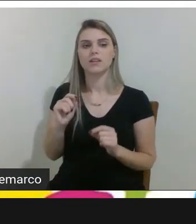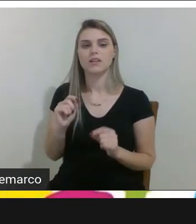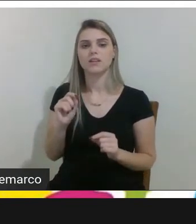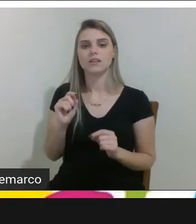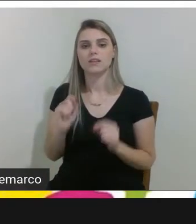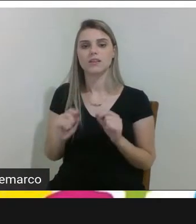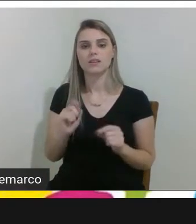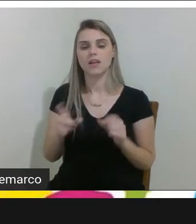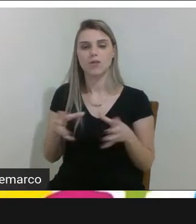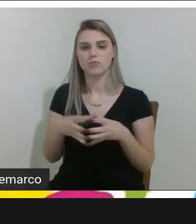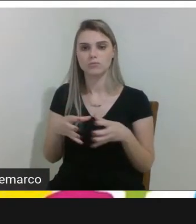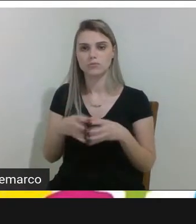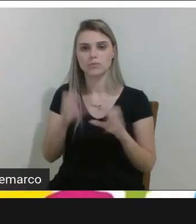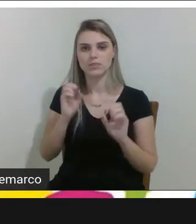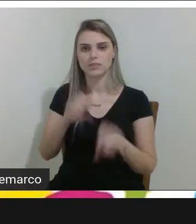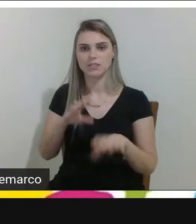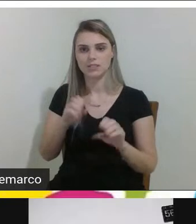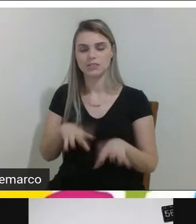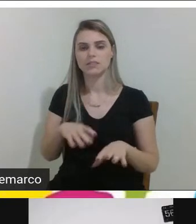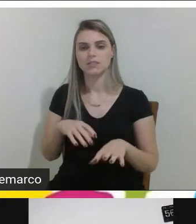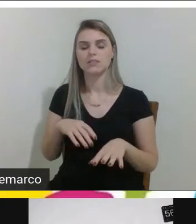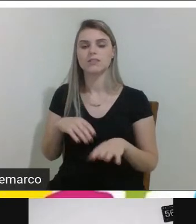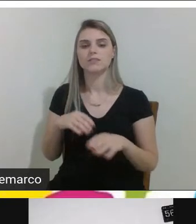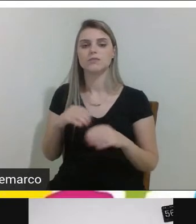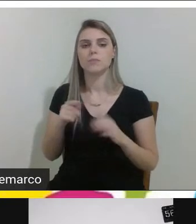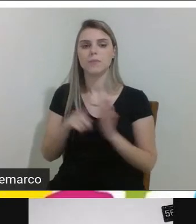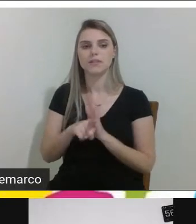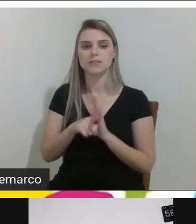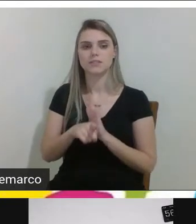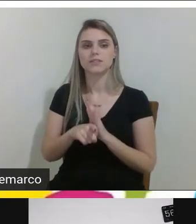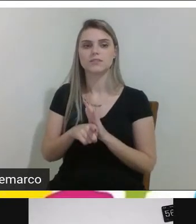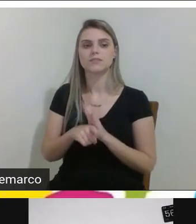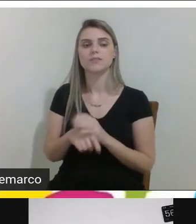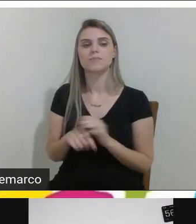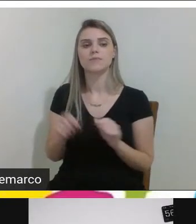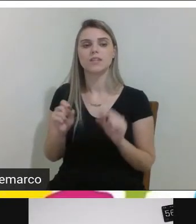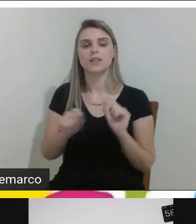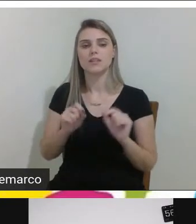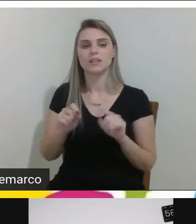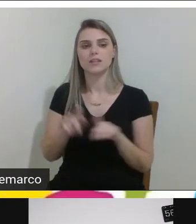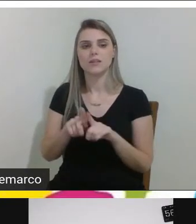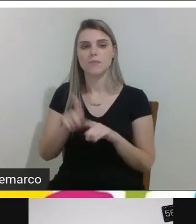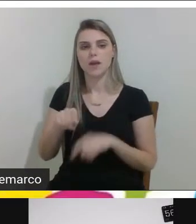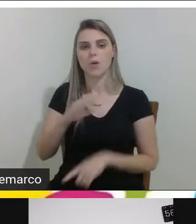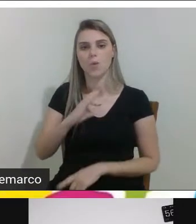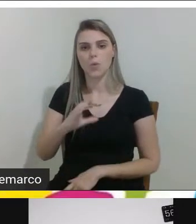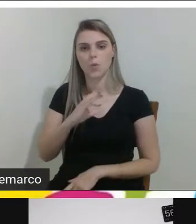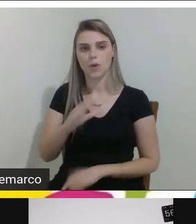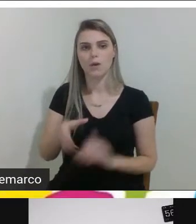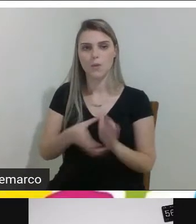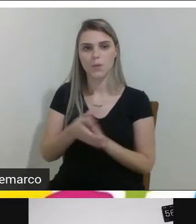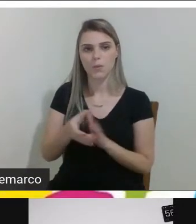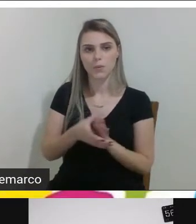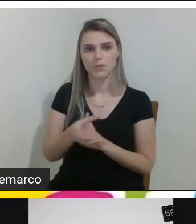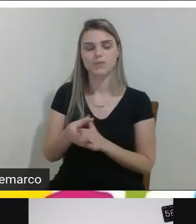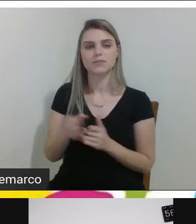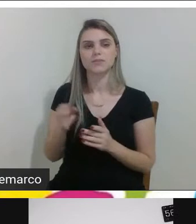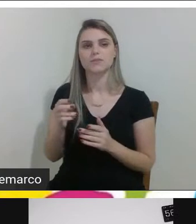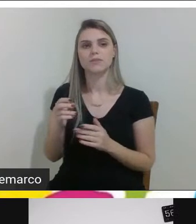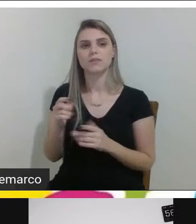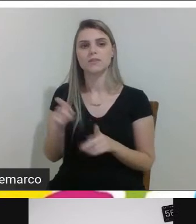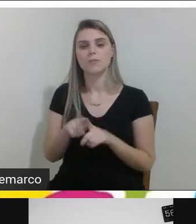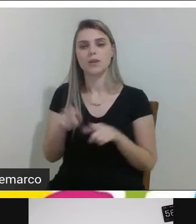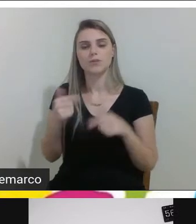pesquisa e extensão da nossa instituição e ele também é o coordenador e orientador do próximo